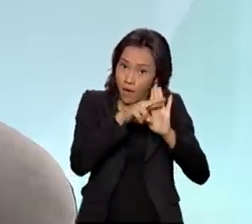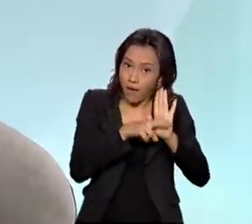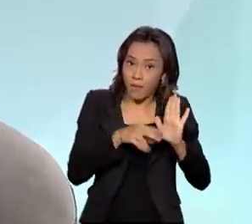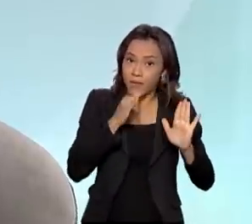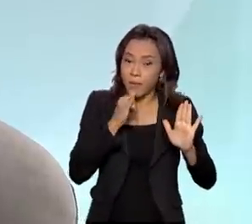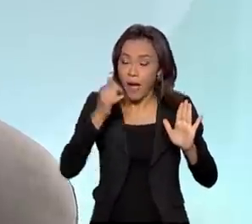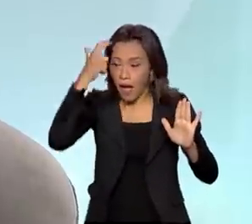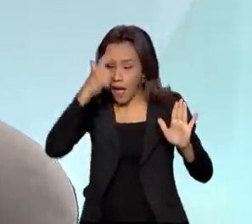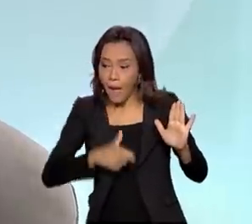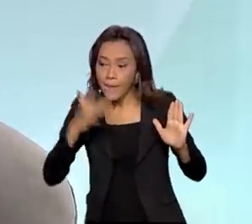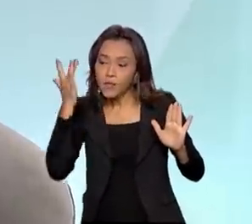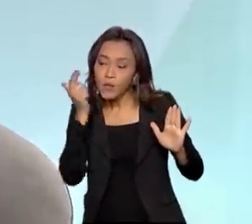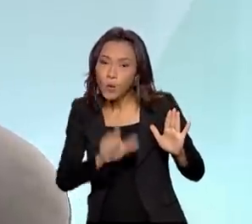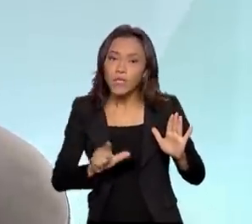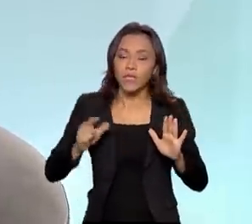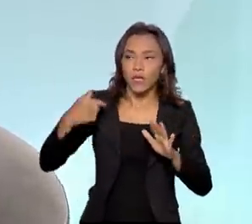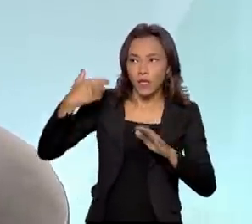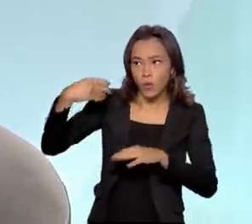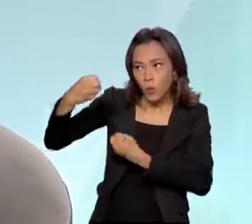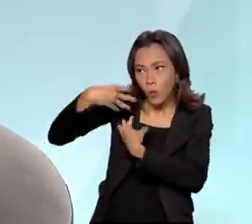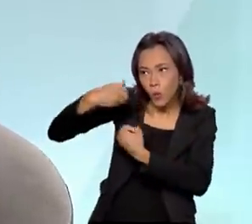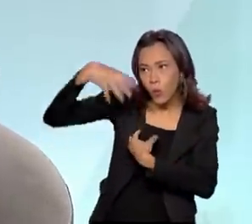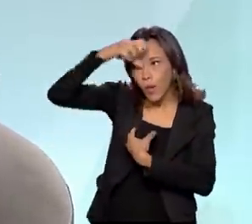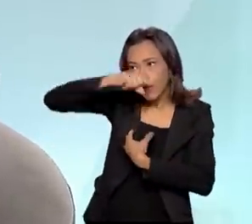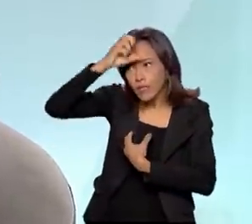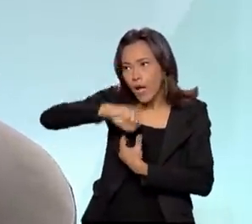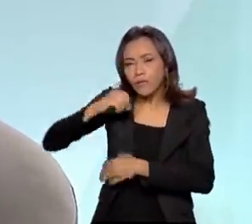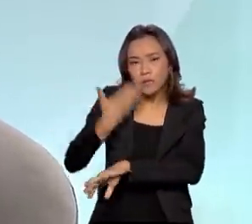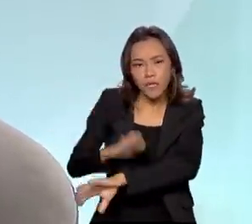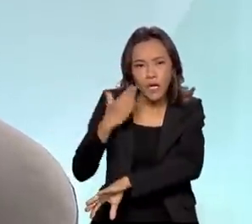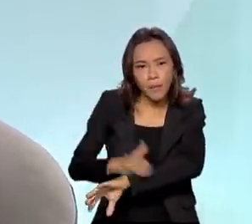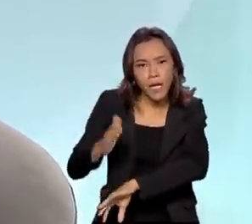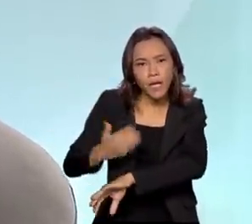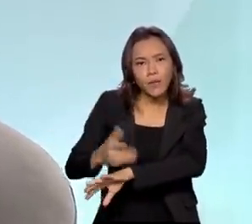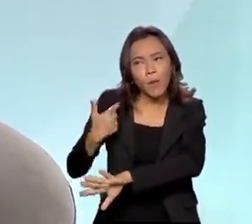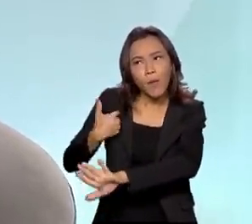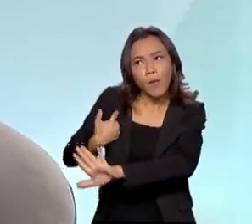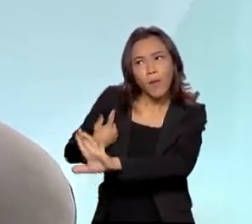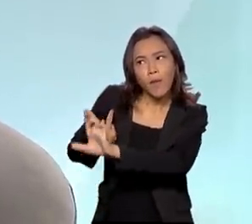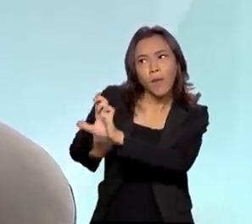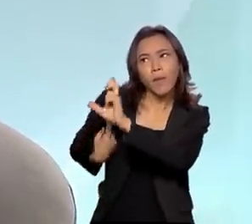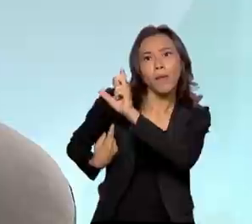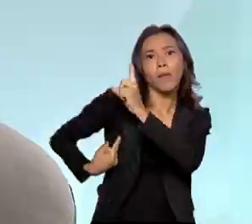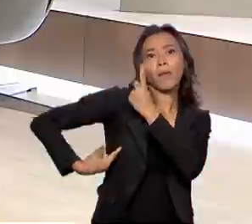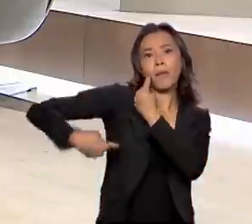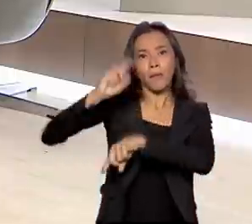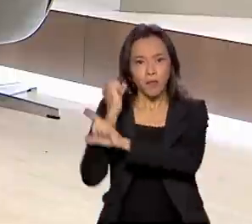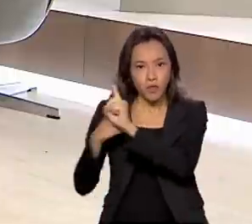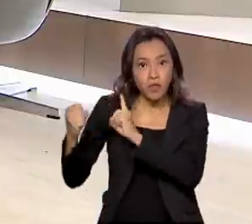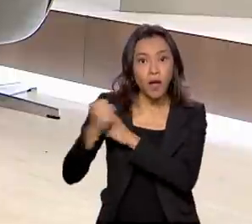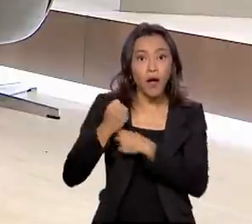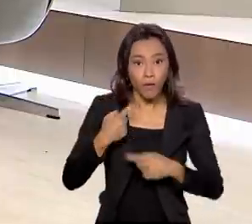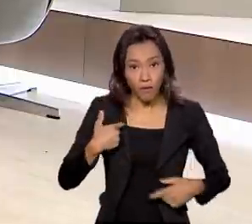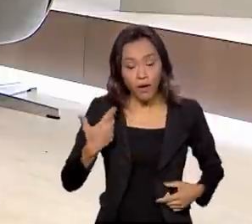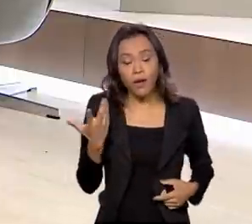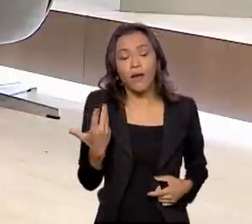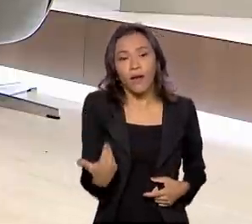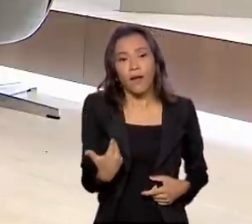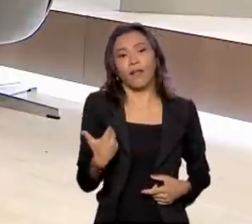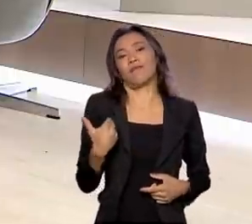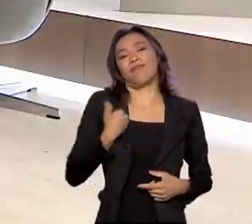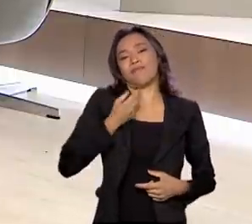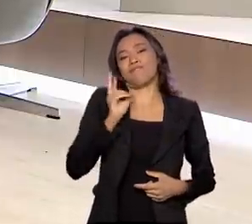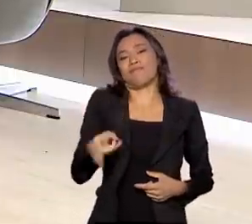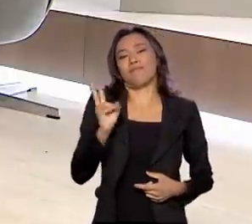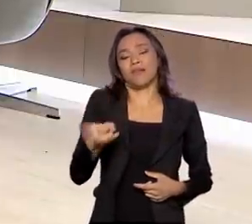consiga, com capacitação ou com microempreendedorismo, que ela consiga ascender a uma nova condição social, que ela também vai ter uma